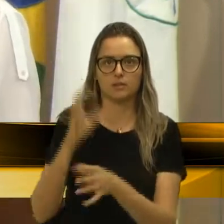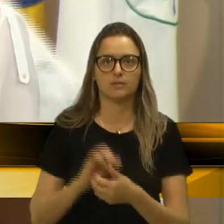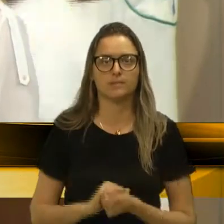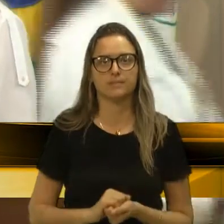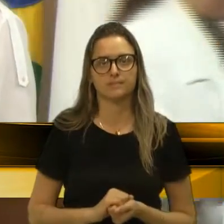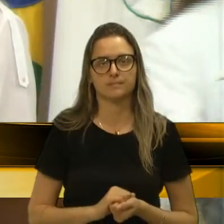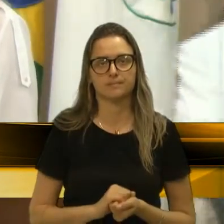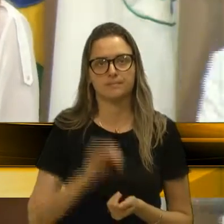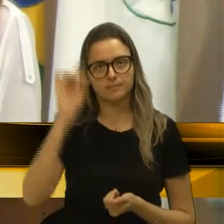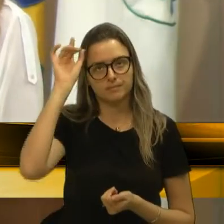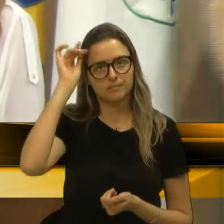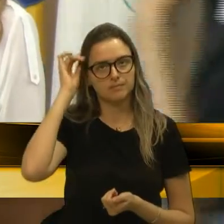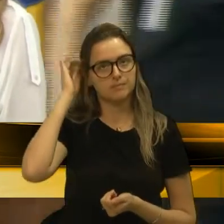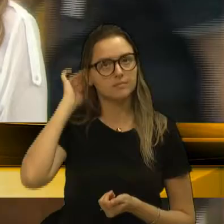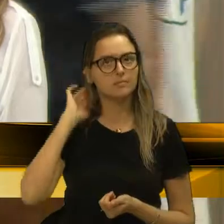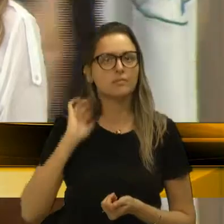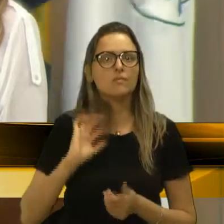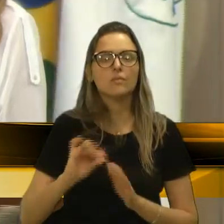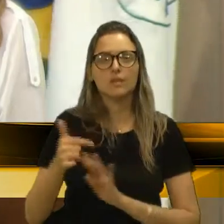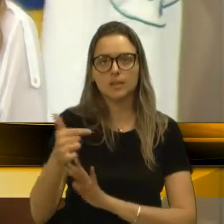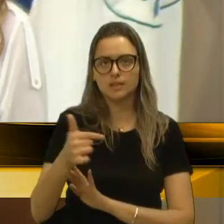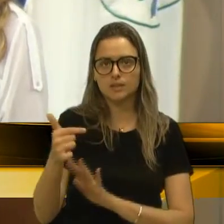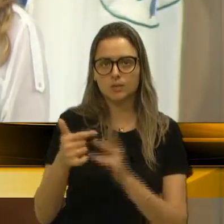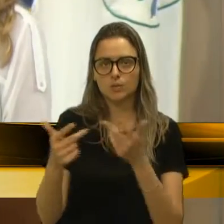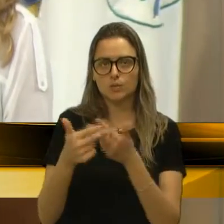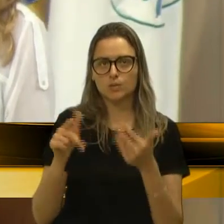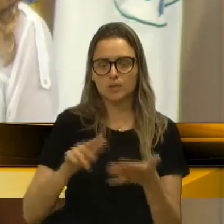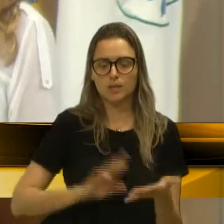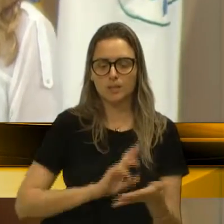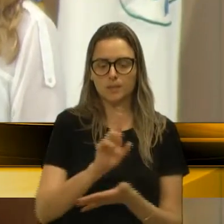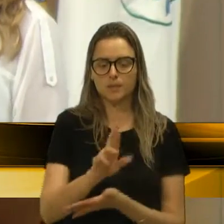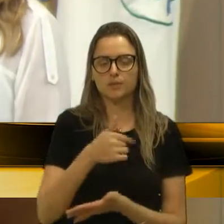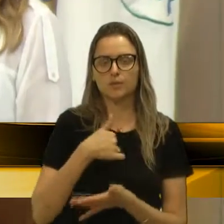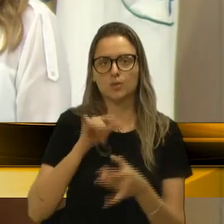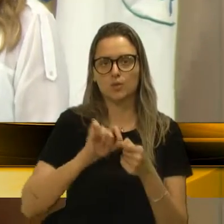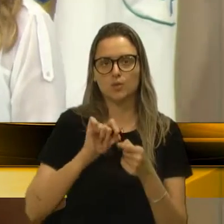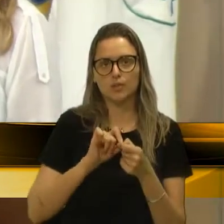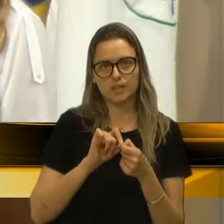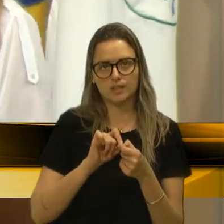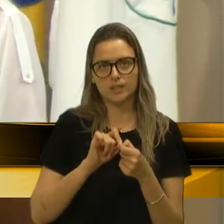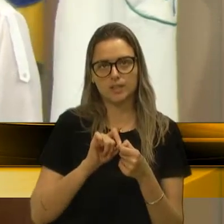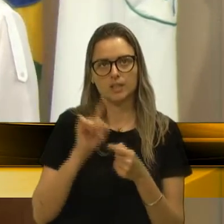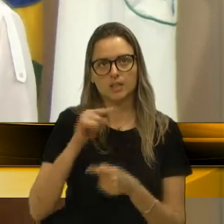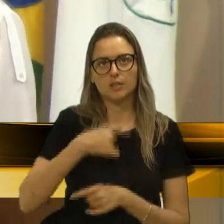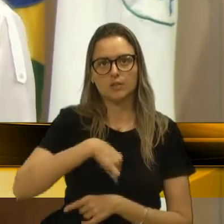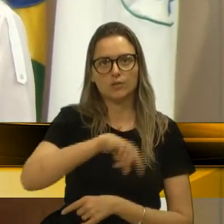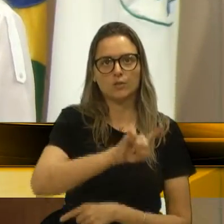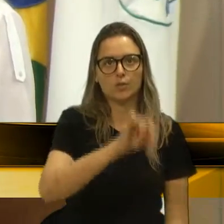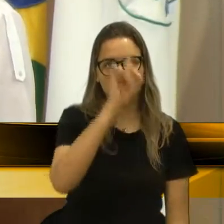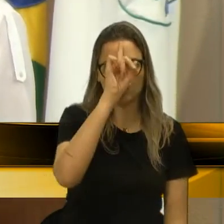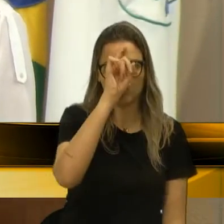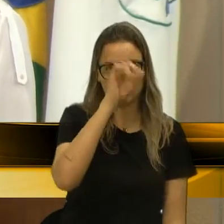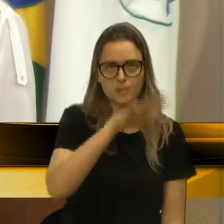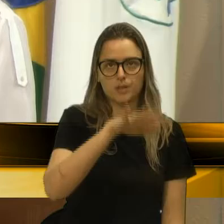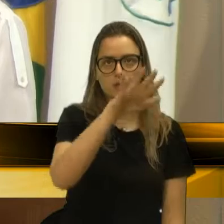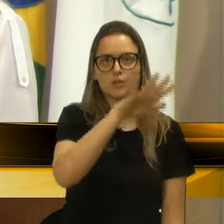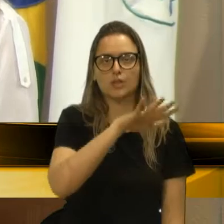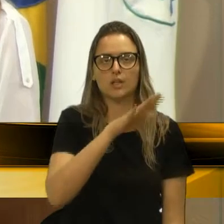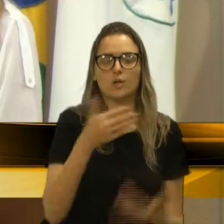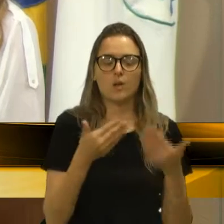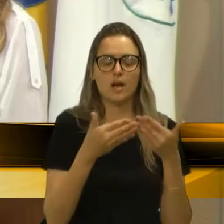O segundo, a segunda representação dessa casa foi, então, em relação... foi no Hospital Geral, a